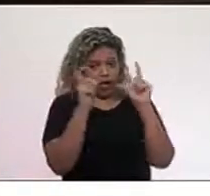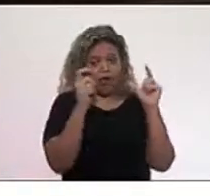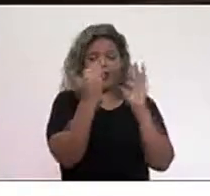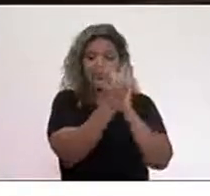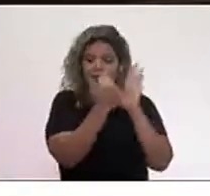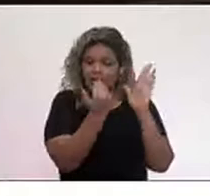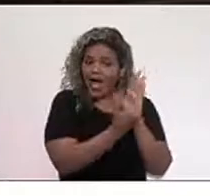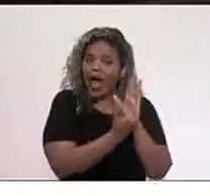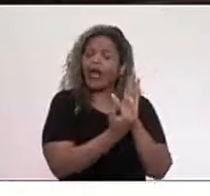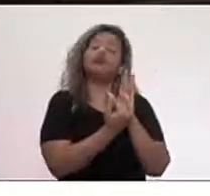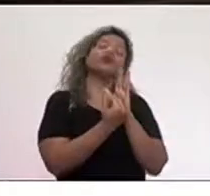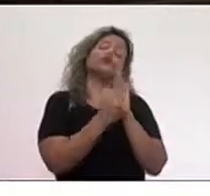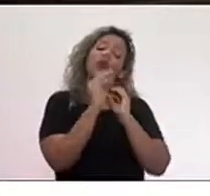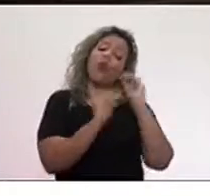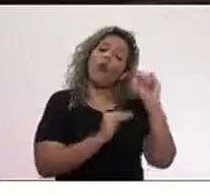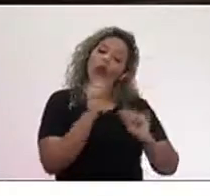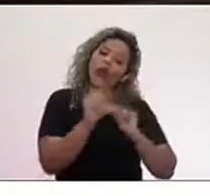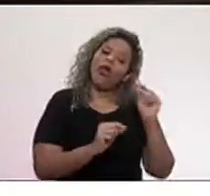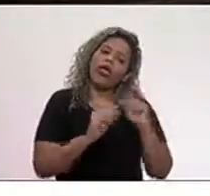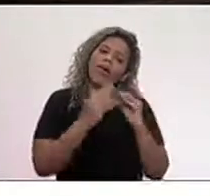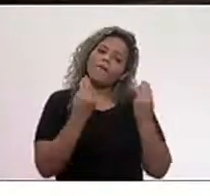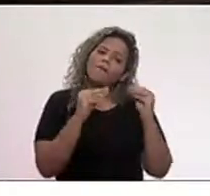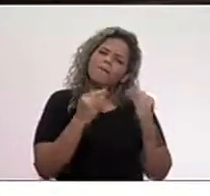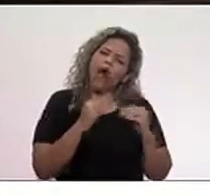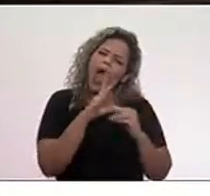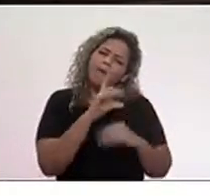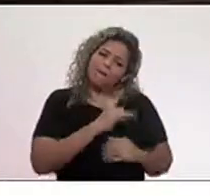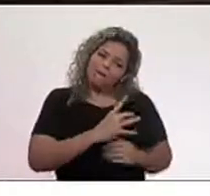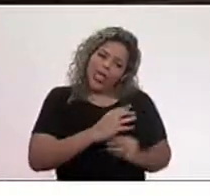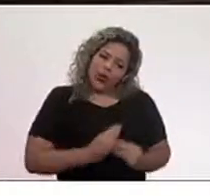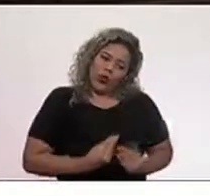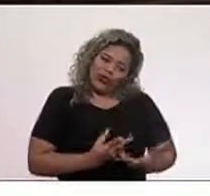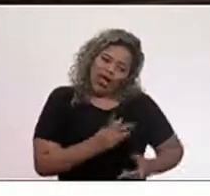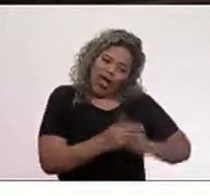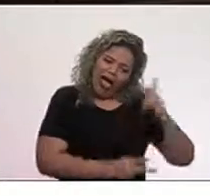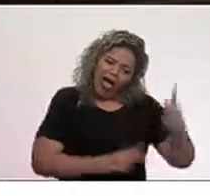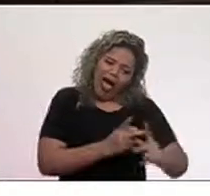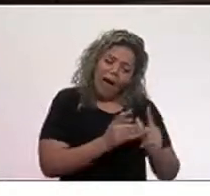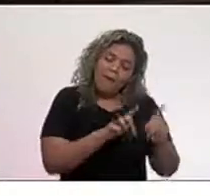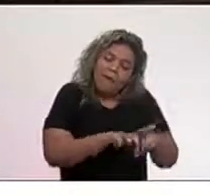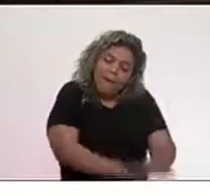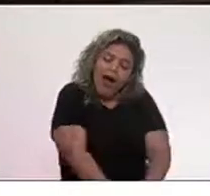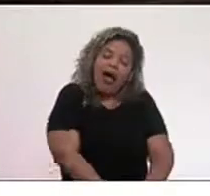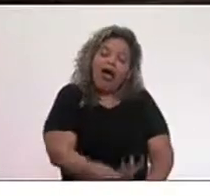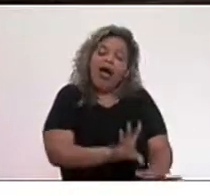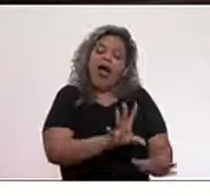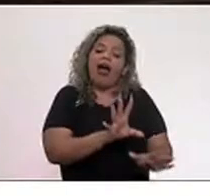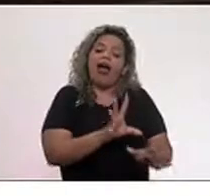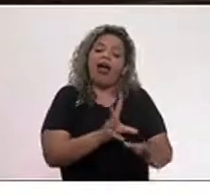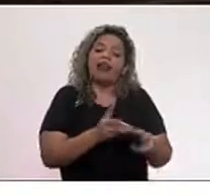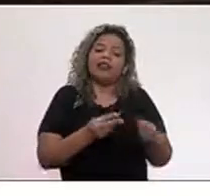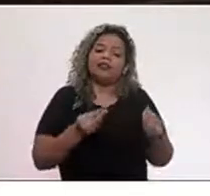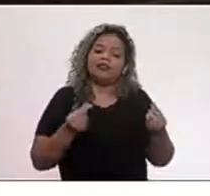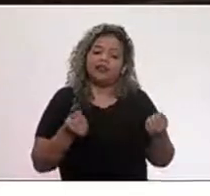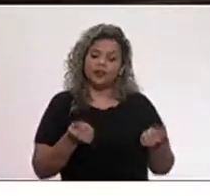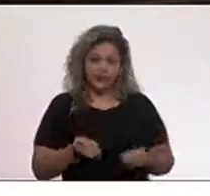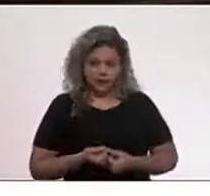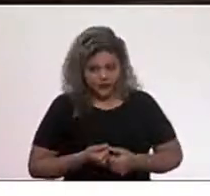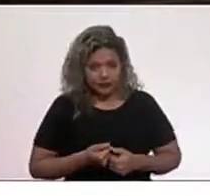dados que põem não só medo na população, mas também de um